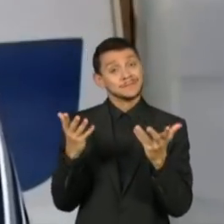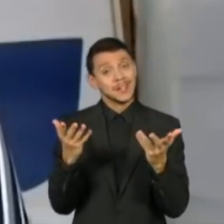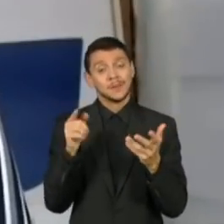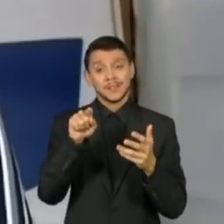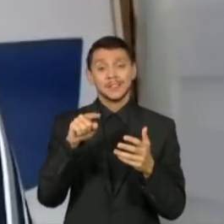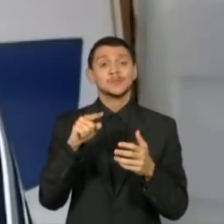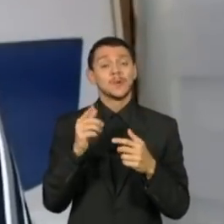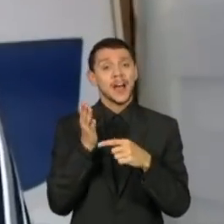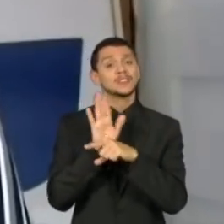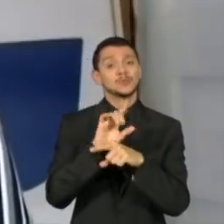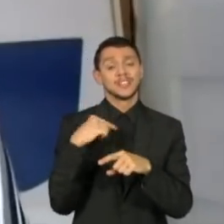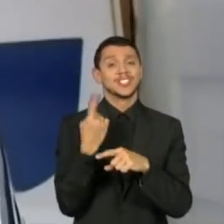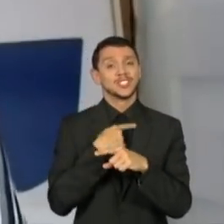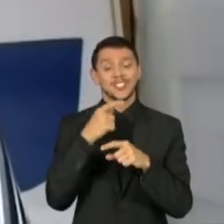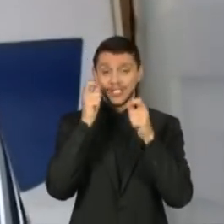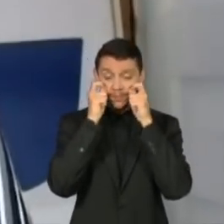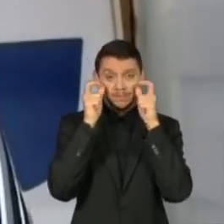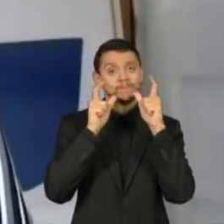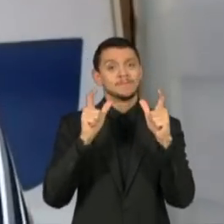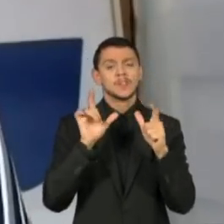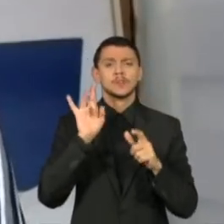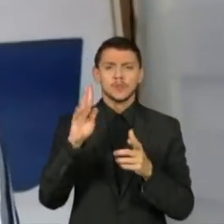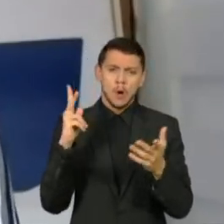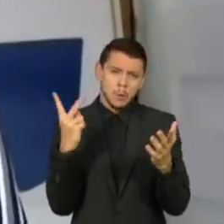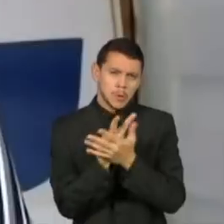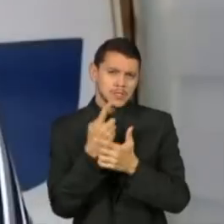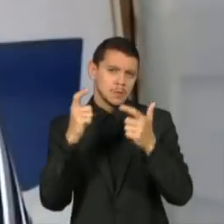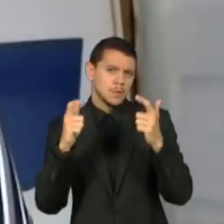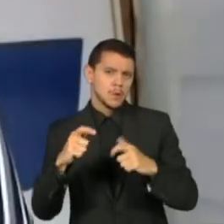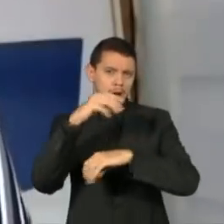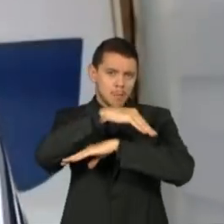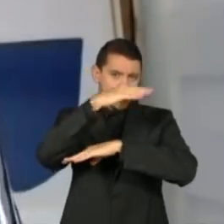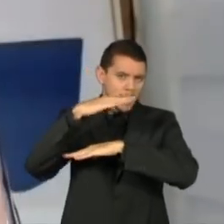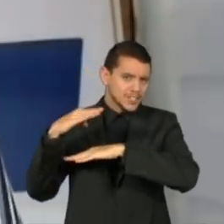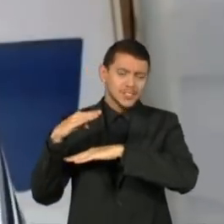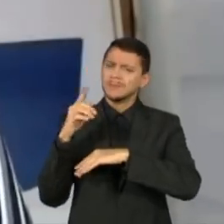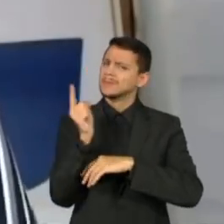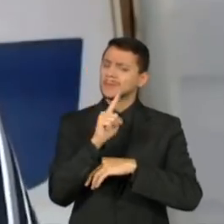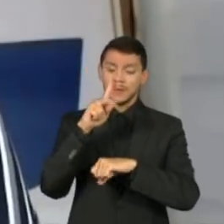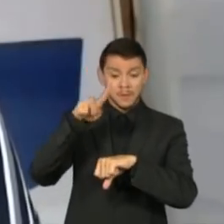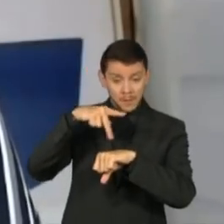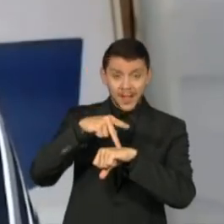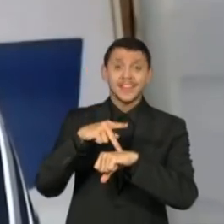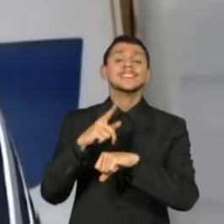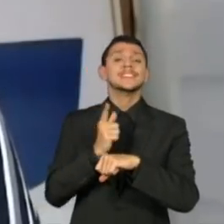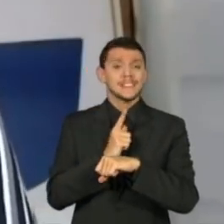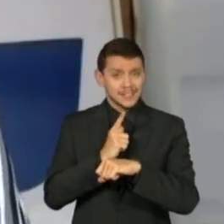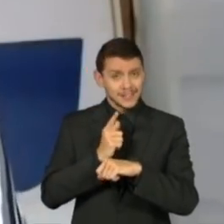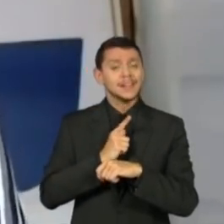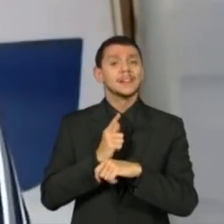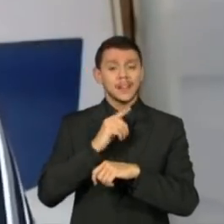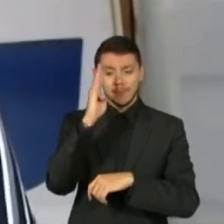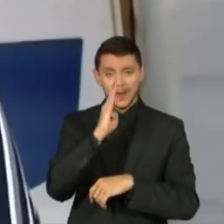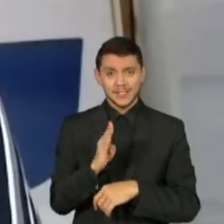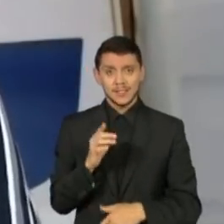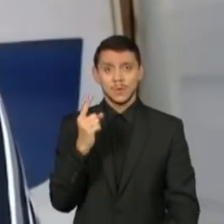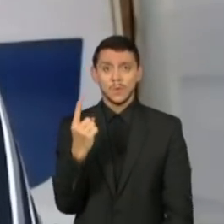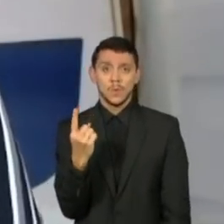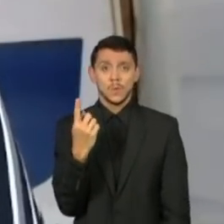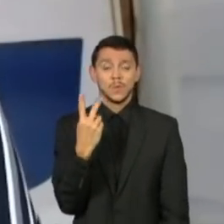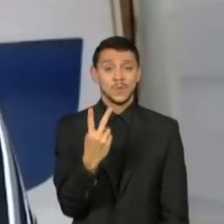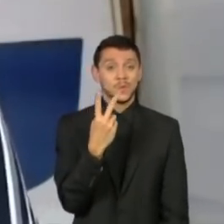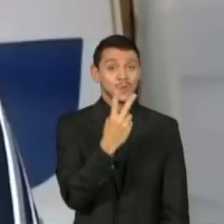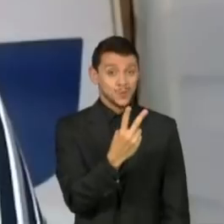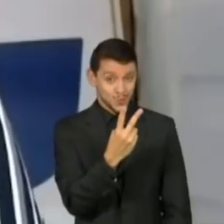aconteceu em Brumadinho, mas para o nosso país. Nós temos hoje 122 barragens em estado crítico em